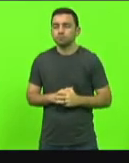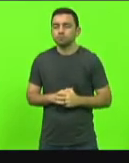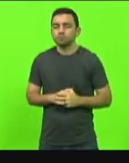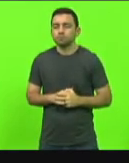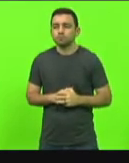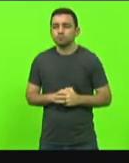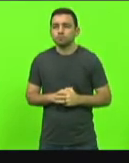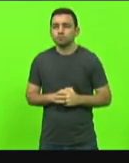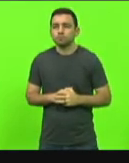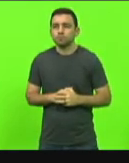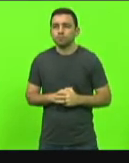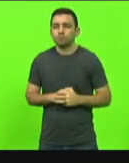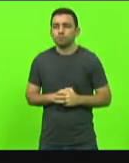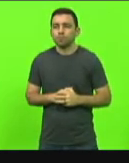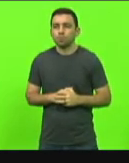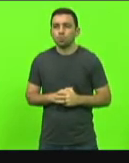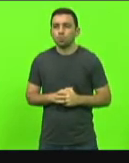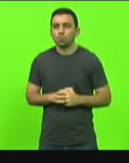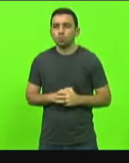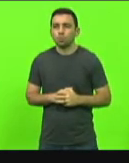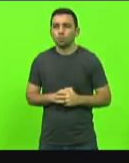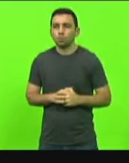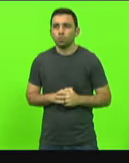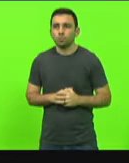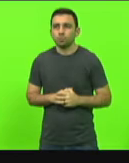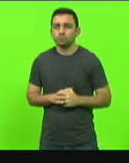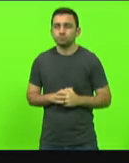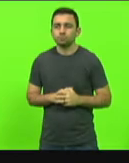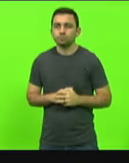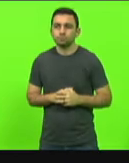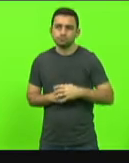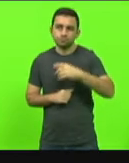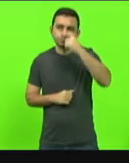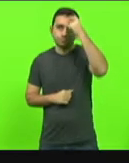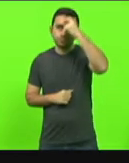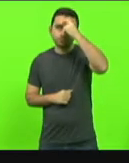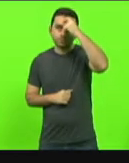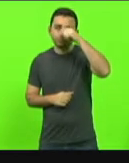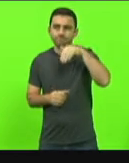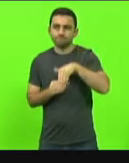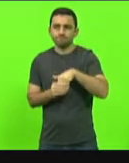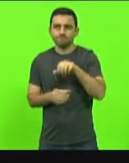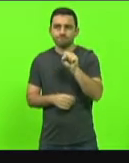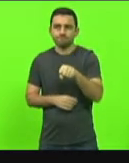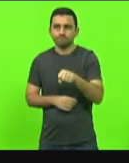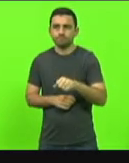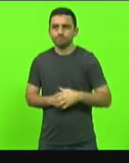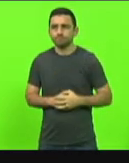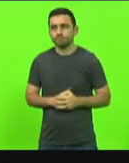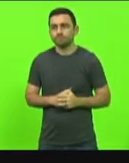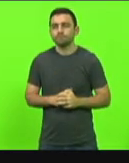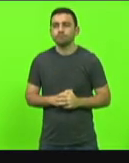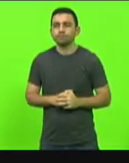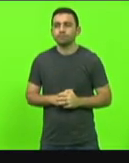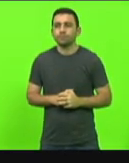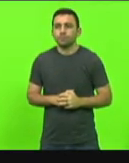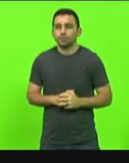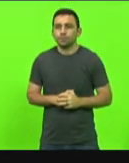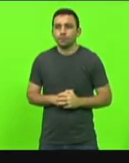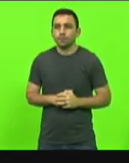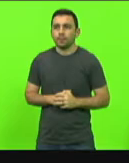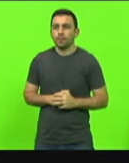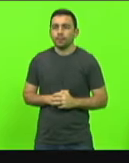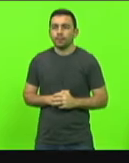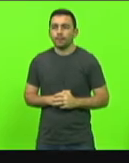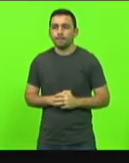Como vota a deputada Maurício Scutillac? Voto sim, senhor presidente. Como vota a deputada Milton